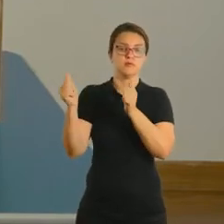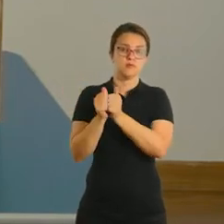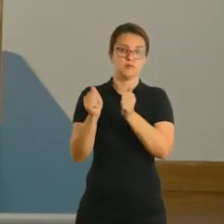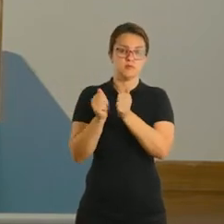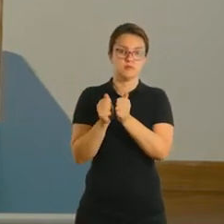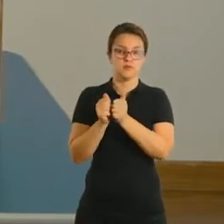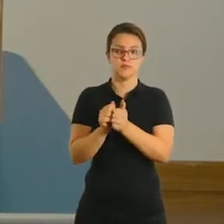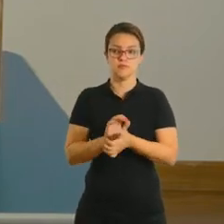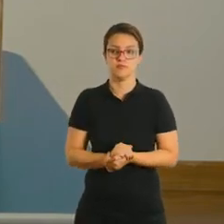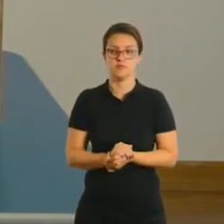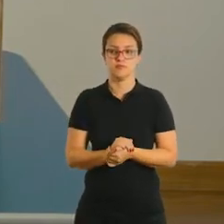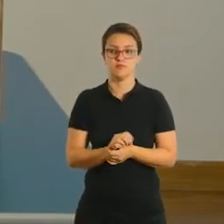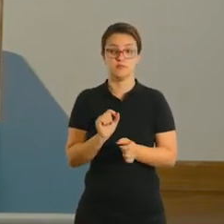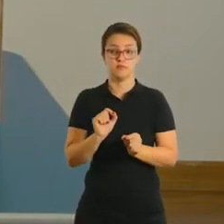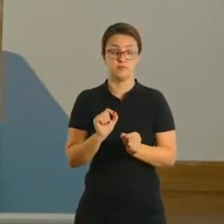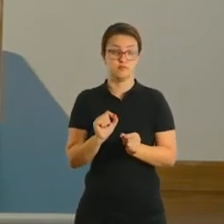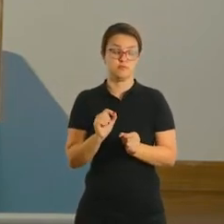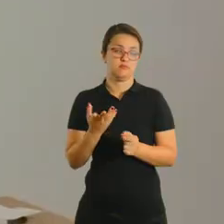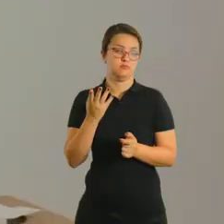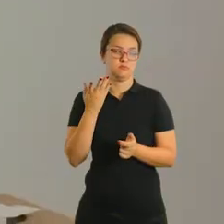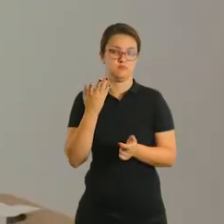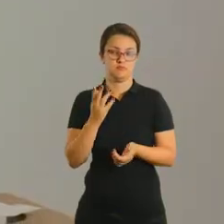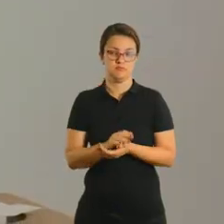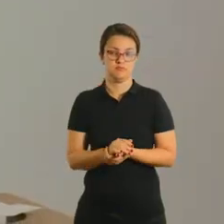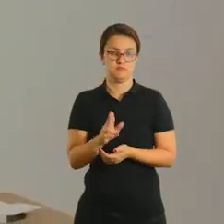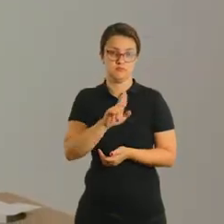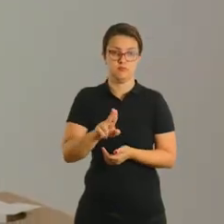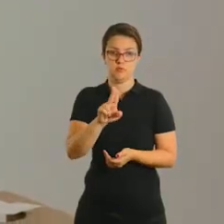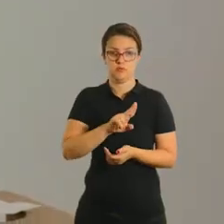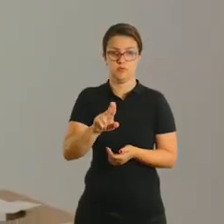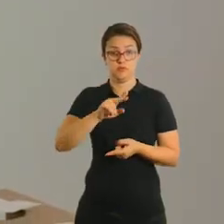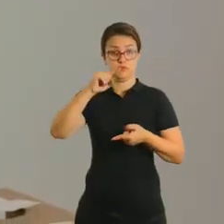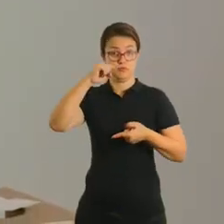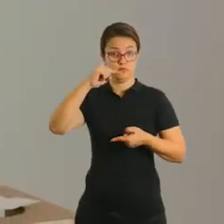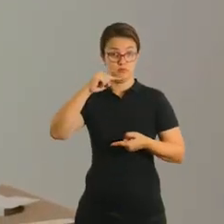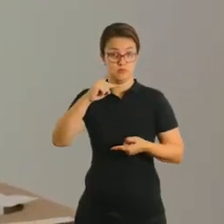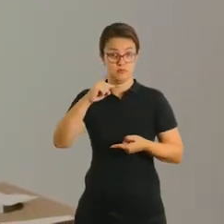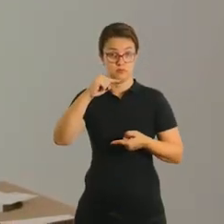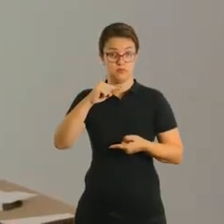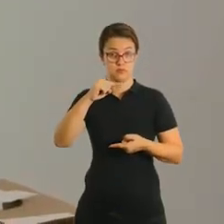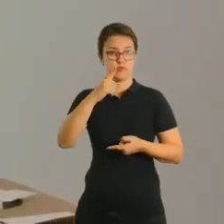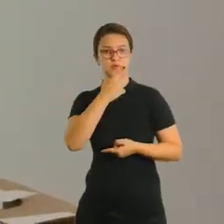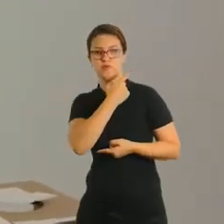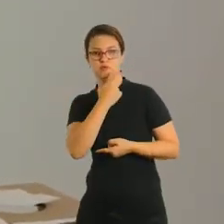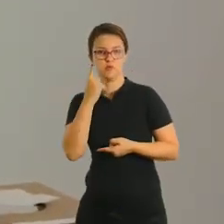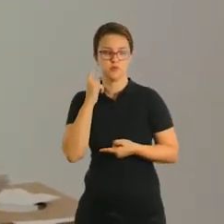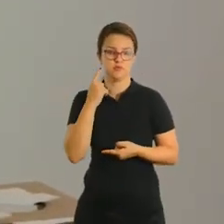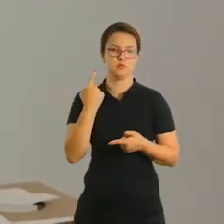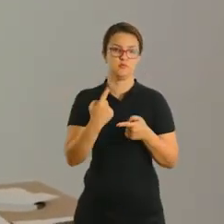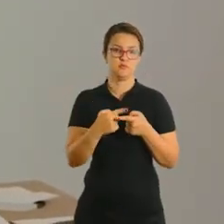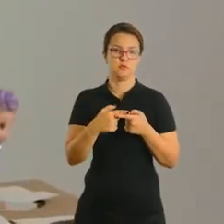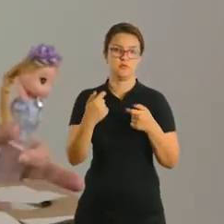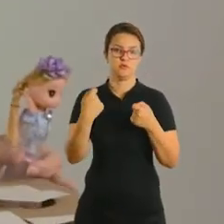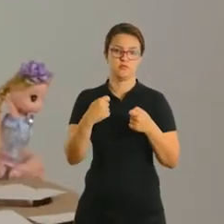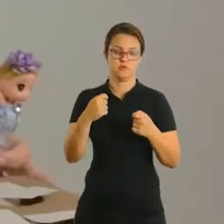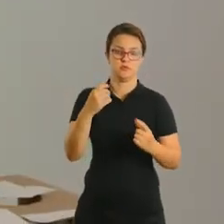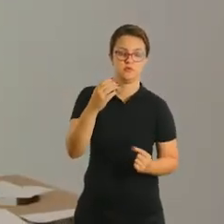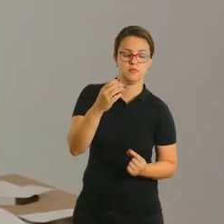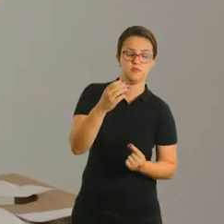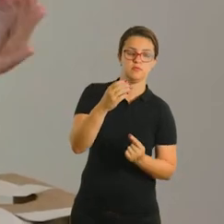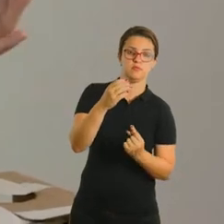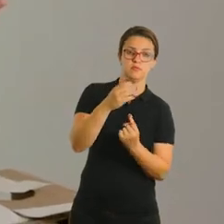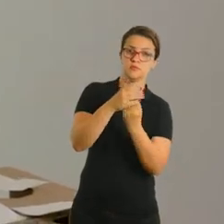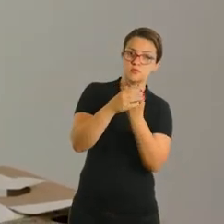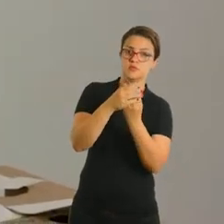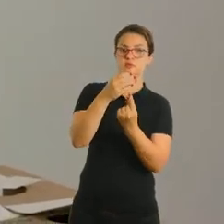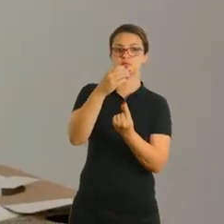O brinquedinho, no caso, eu espetei nesse potinho de desodorante porque ele precisa de ter uma haste para você conseguir encaixar. E aí depois